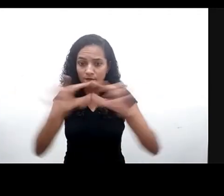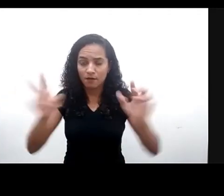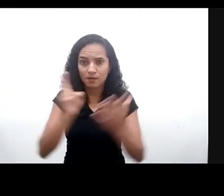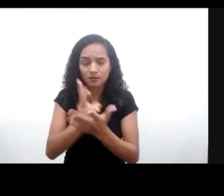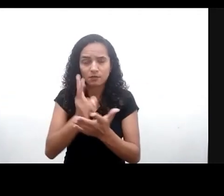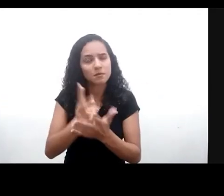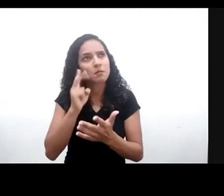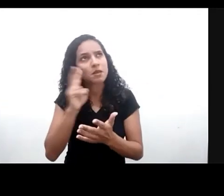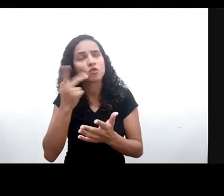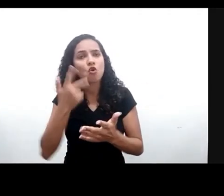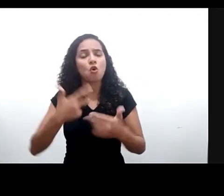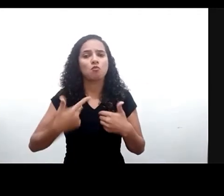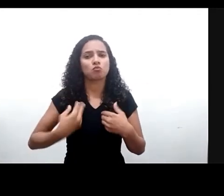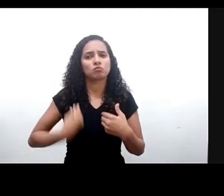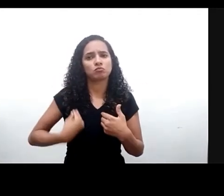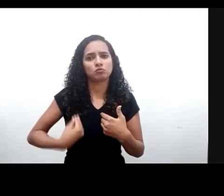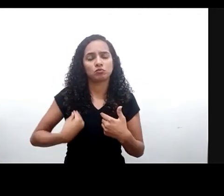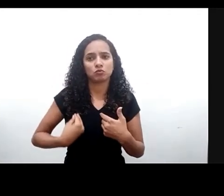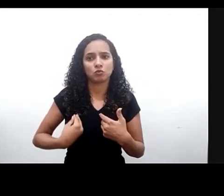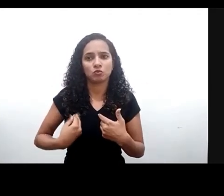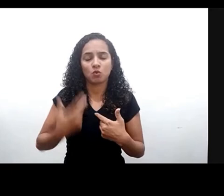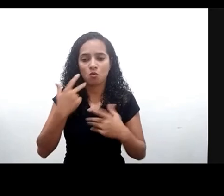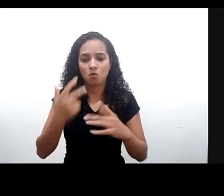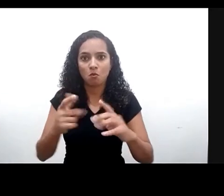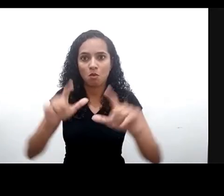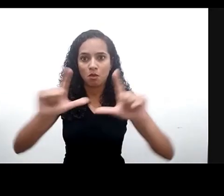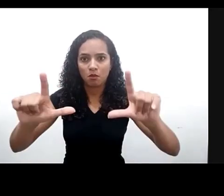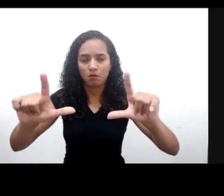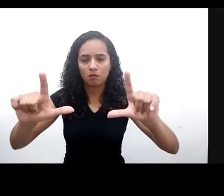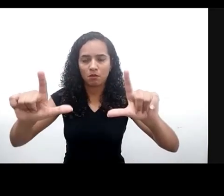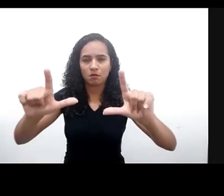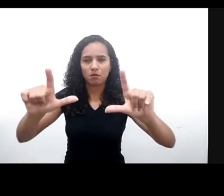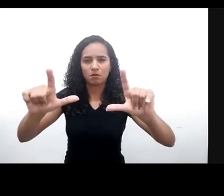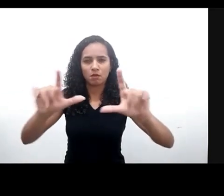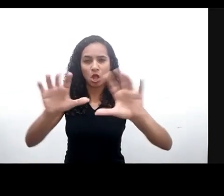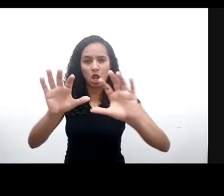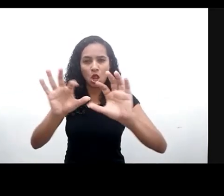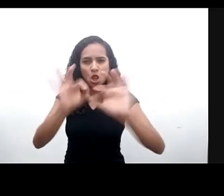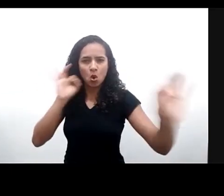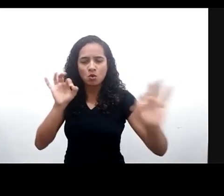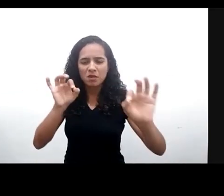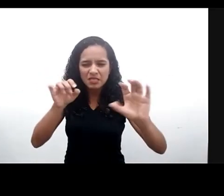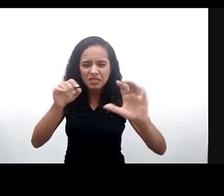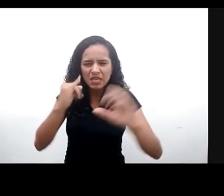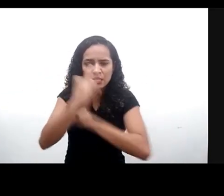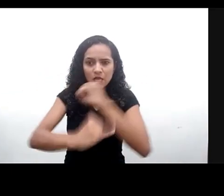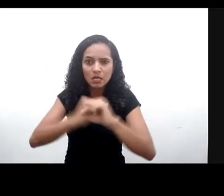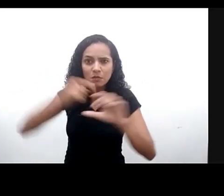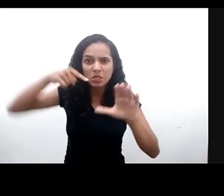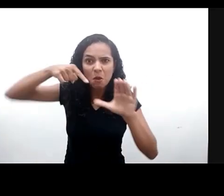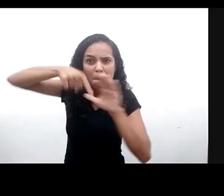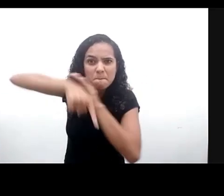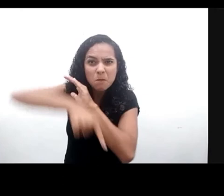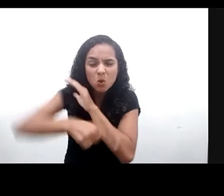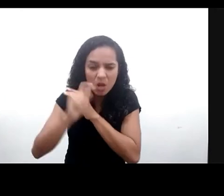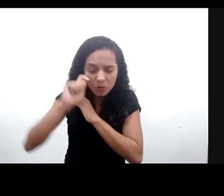falar como nos manter distantes das telas. A internet era vista como um buraco negro e só se aproximar